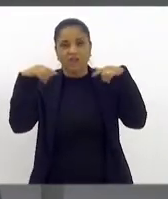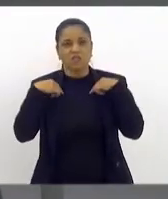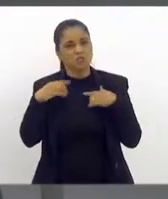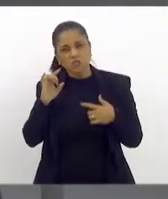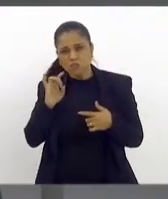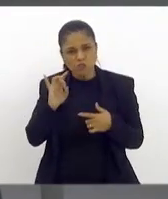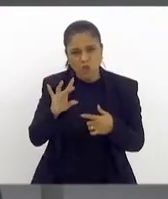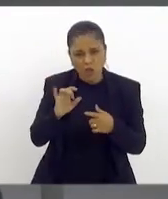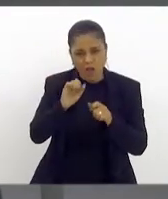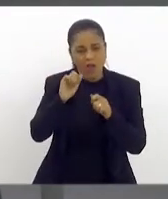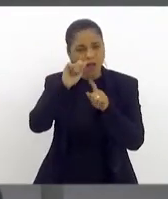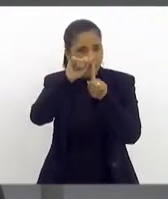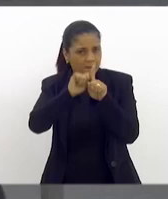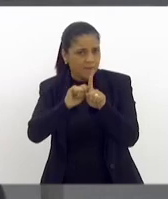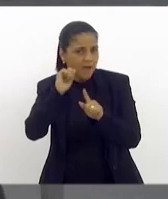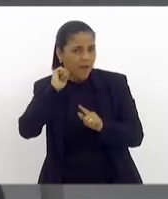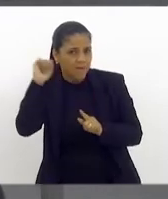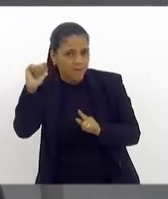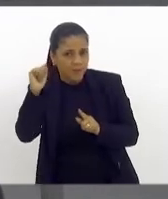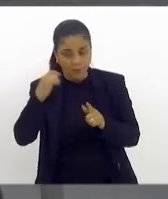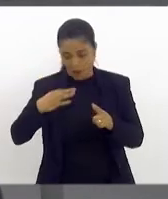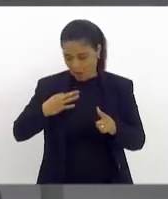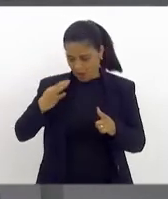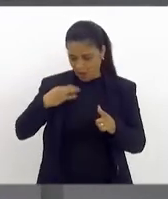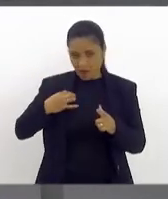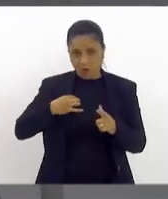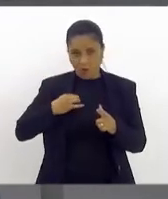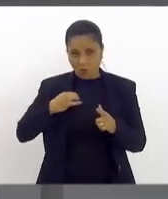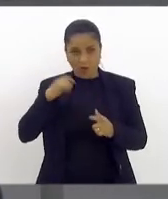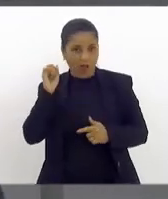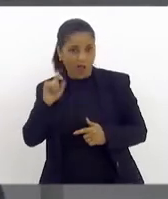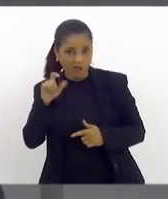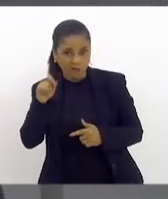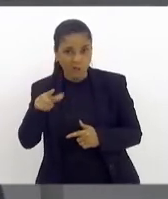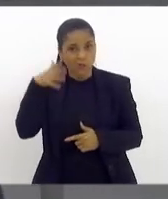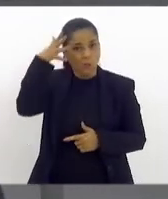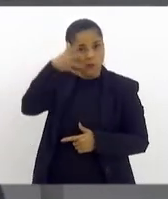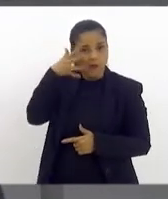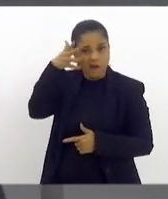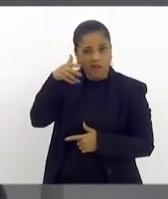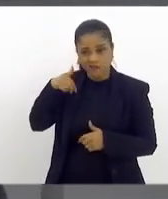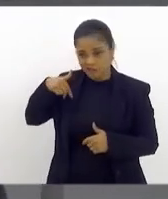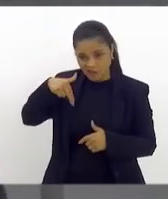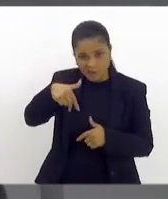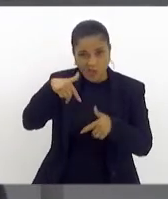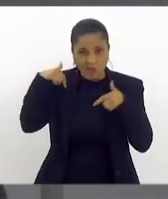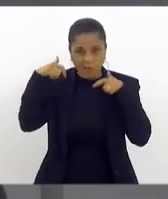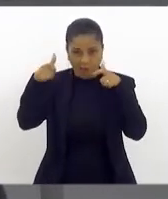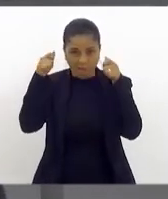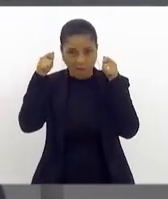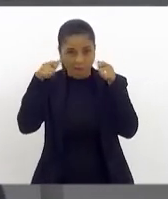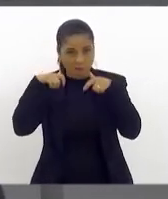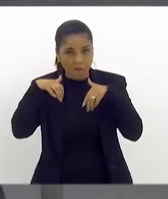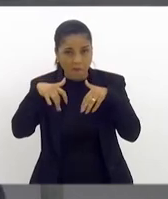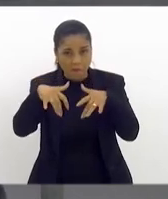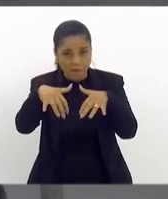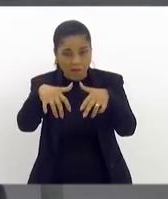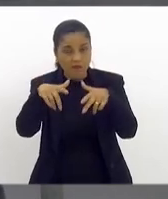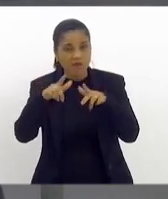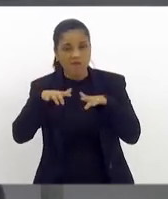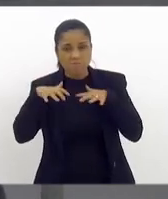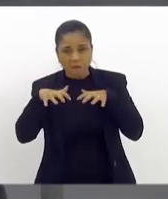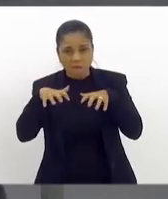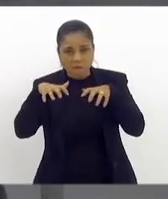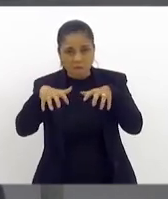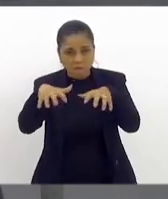azul, vai todo mundo fazer caminhada, vai todo mundo dar palestra. É só isso? Acabou dia 2 de abril,